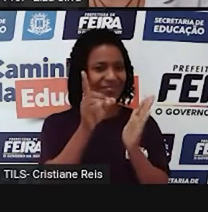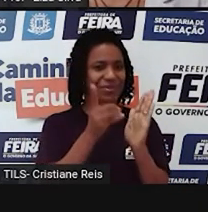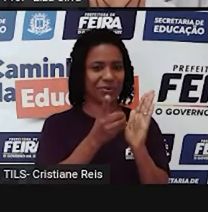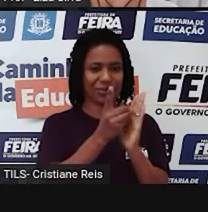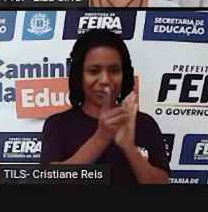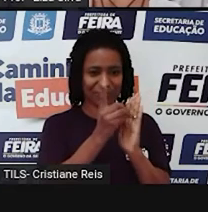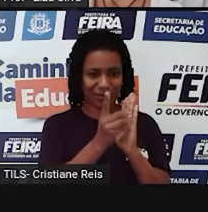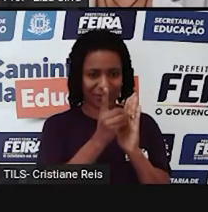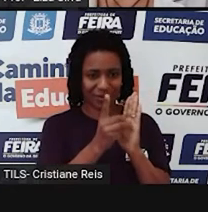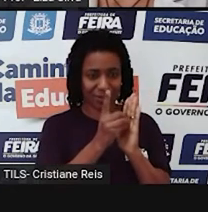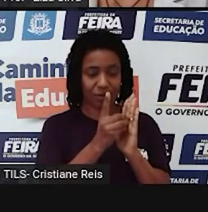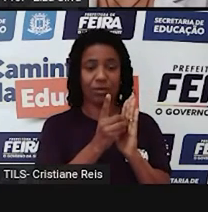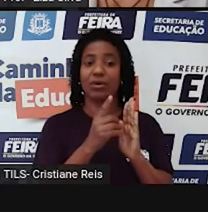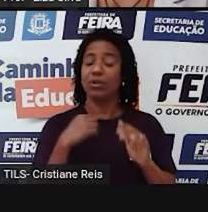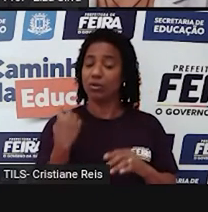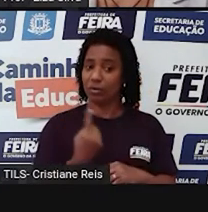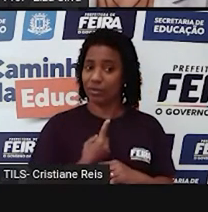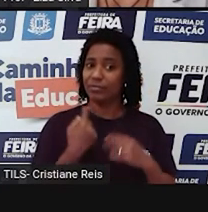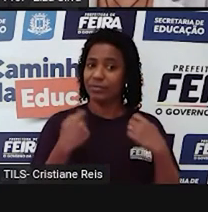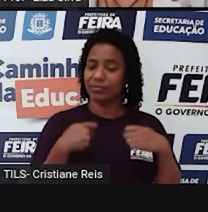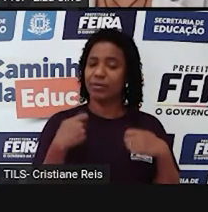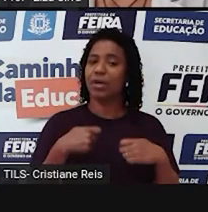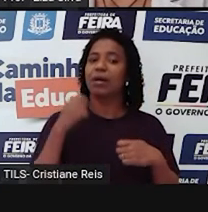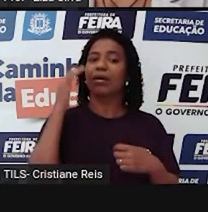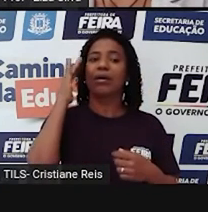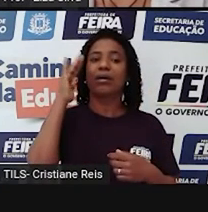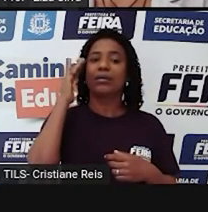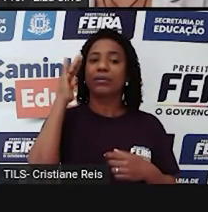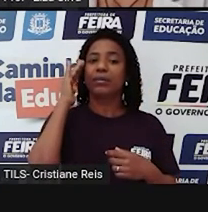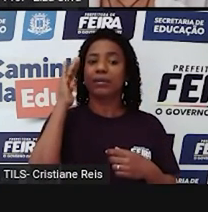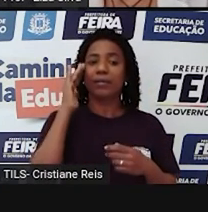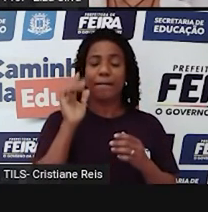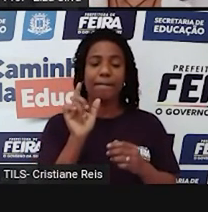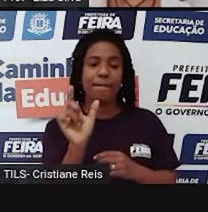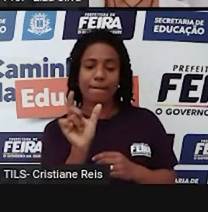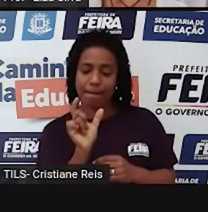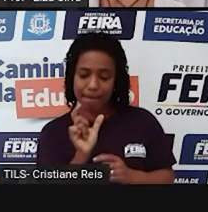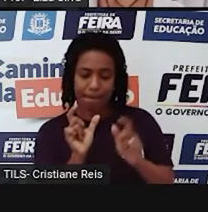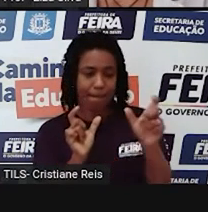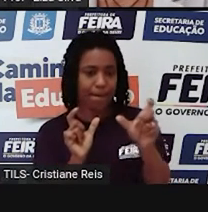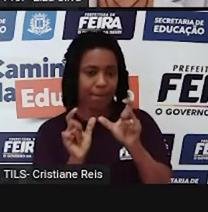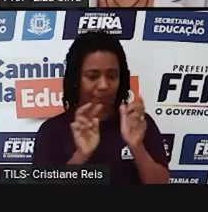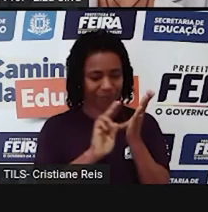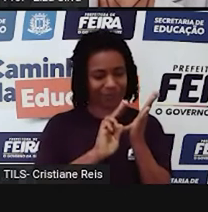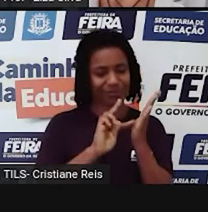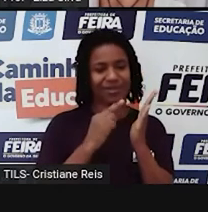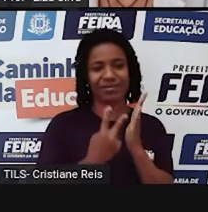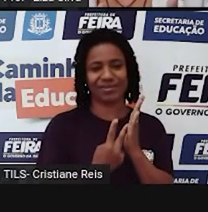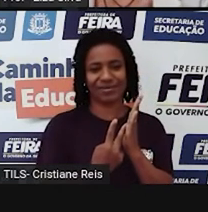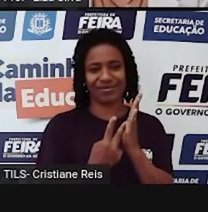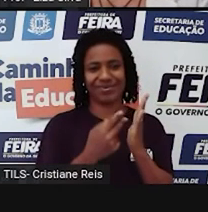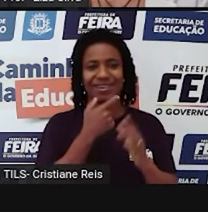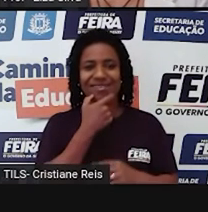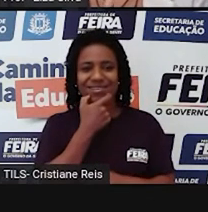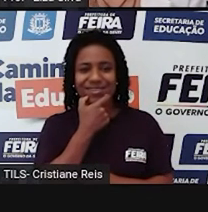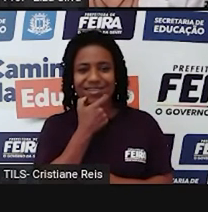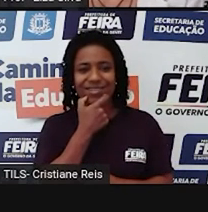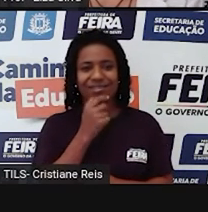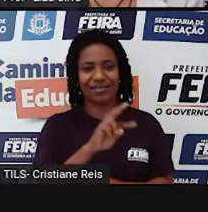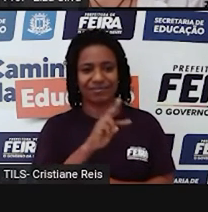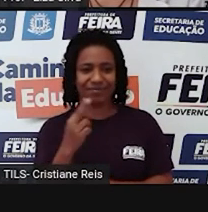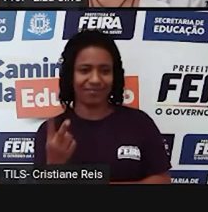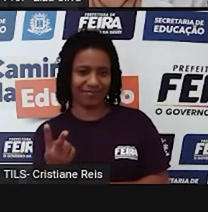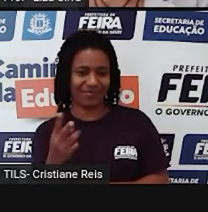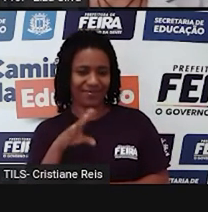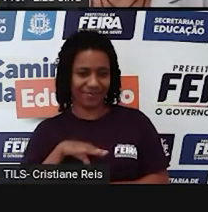dicionários nós teremos acesso a tradução das palavras do inglês para o português e do português